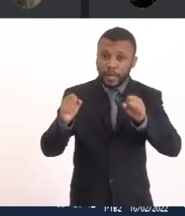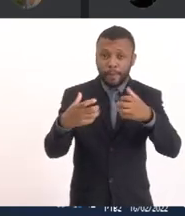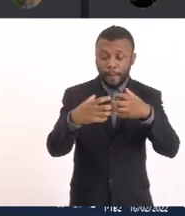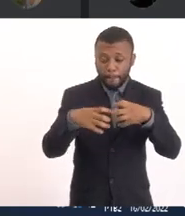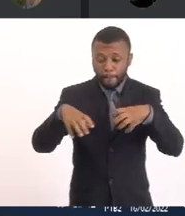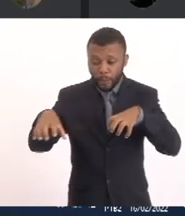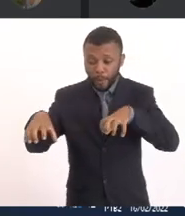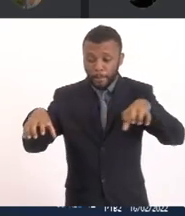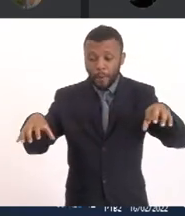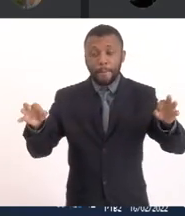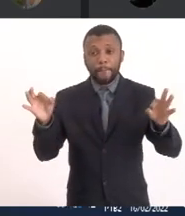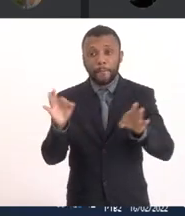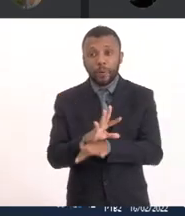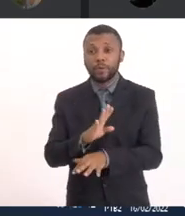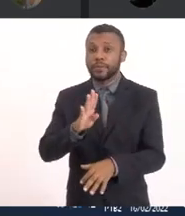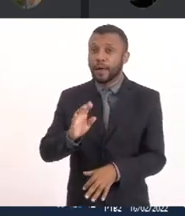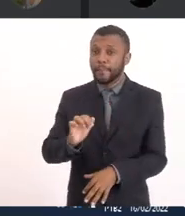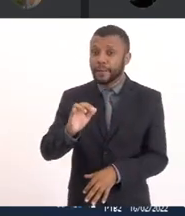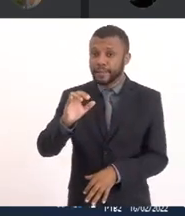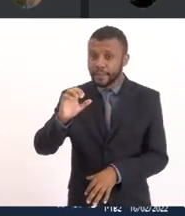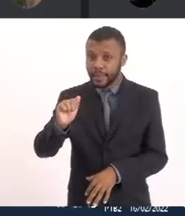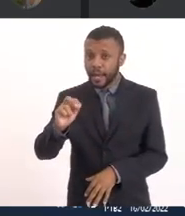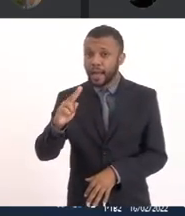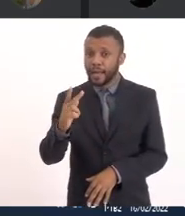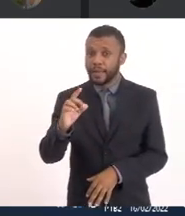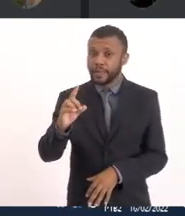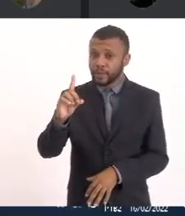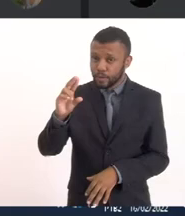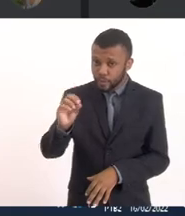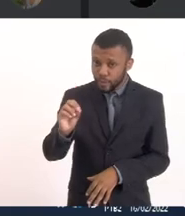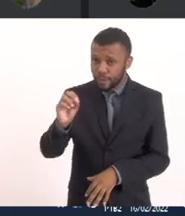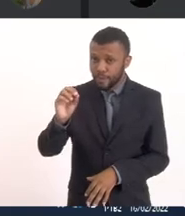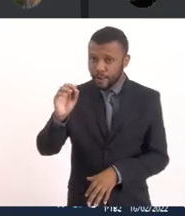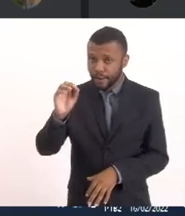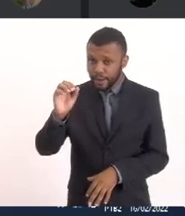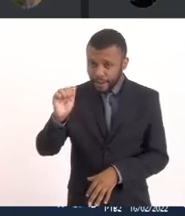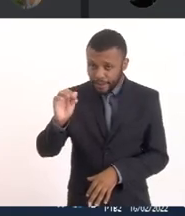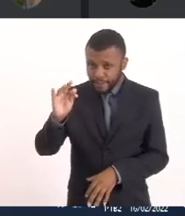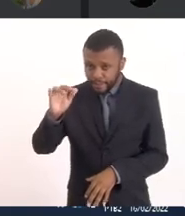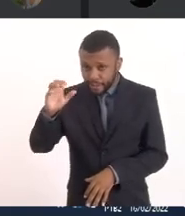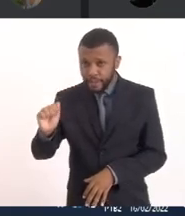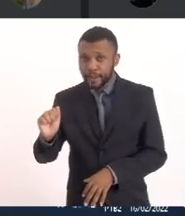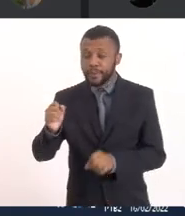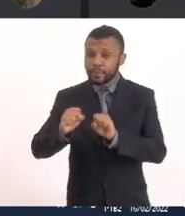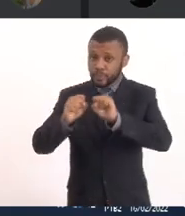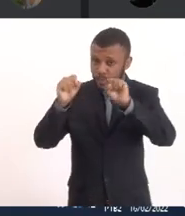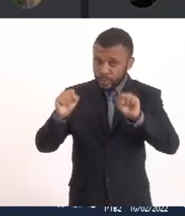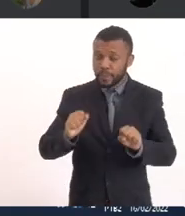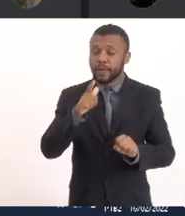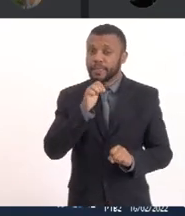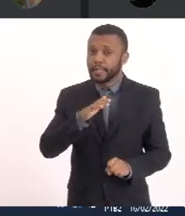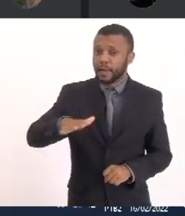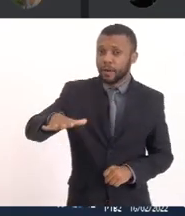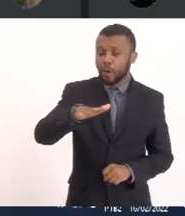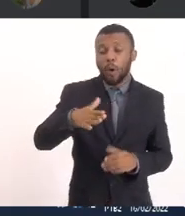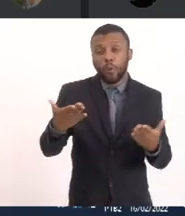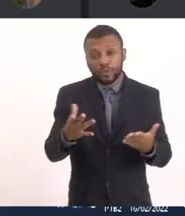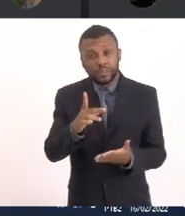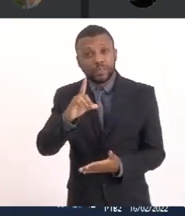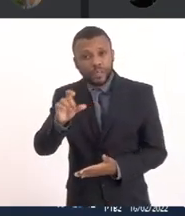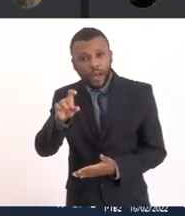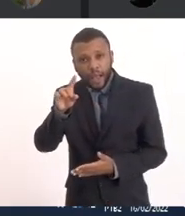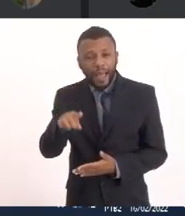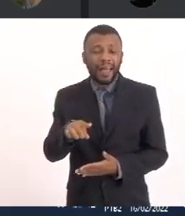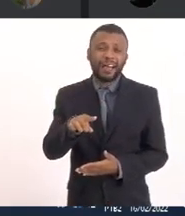Absoluto Na bacia hidrográfica Do sistema lagunar De Sacuarema Você concorda comigo? Porque hoje em dia O saneamento de esgoto É